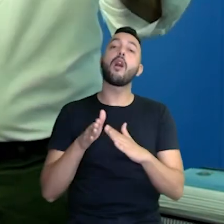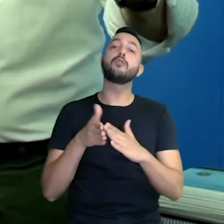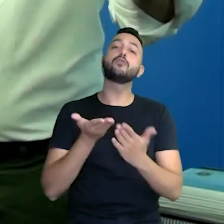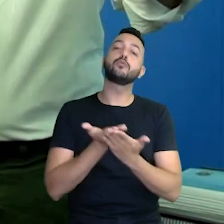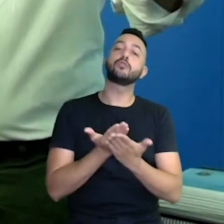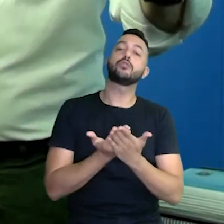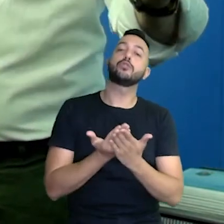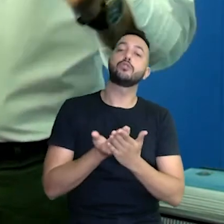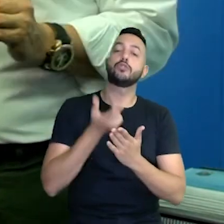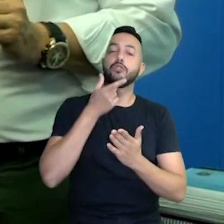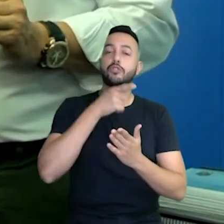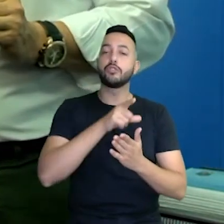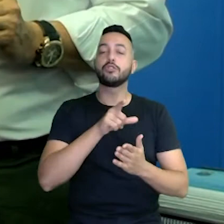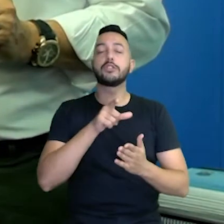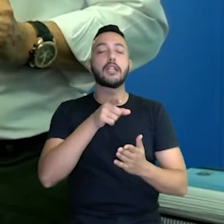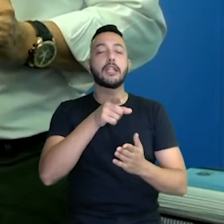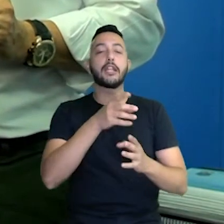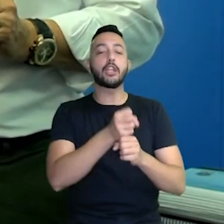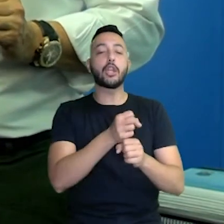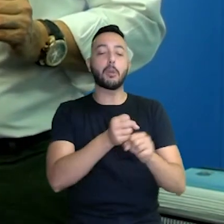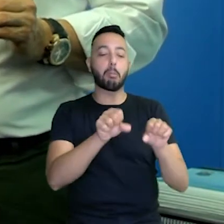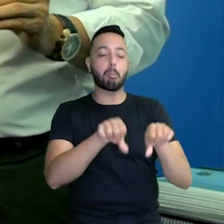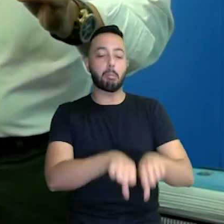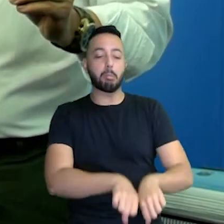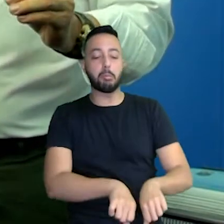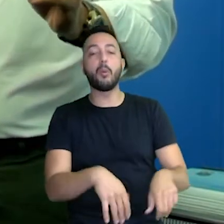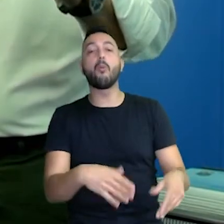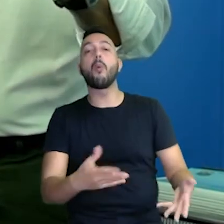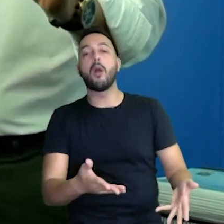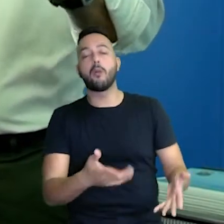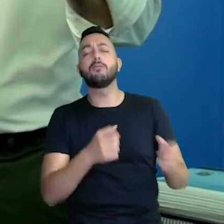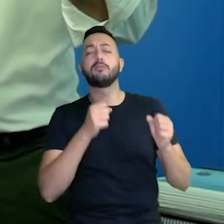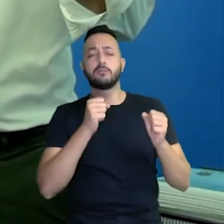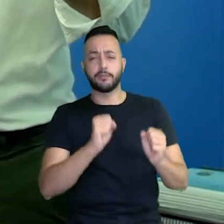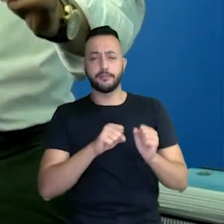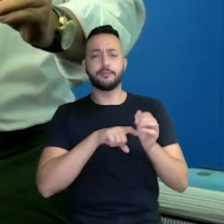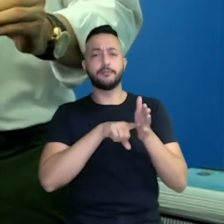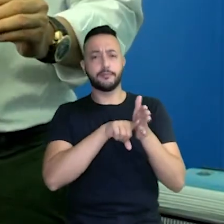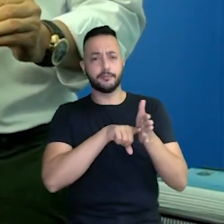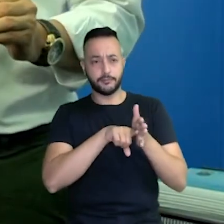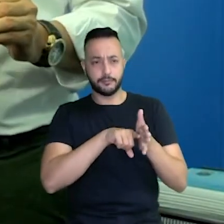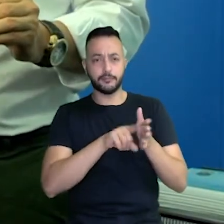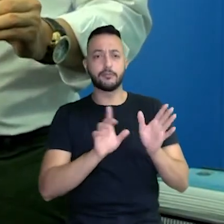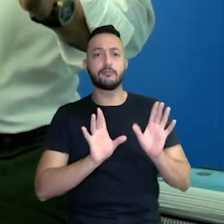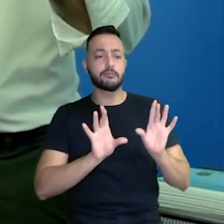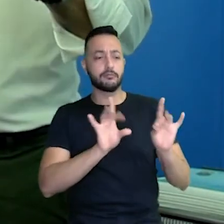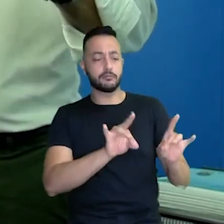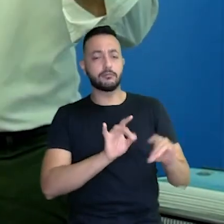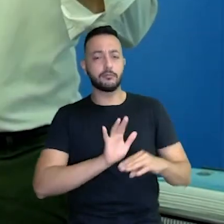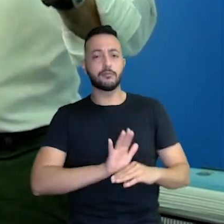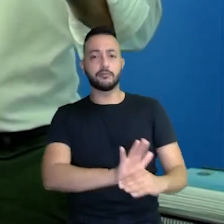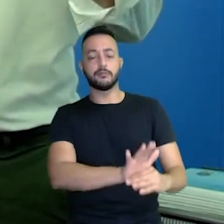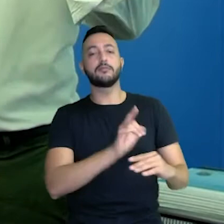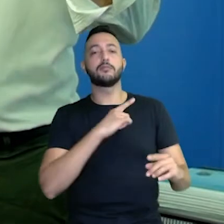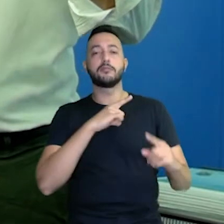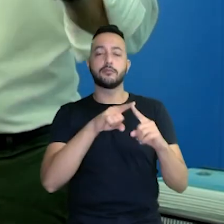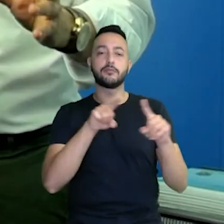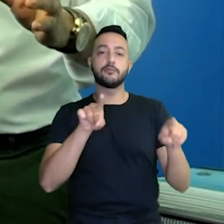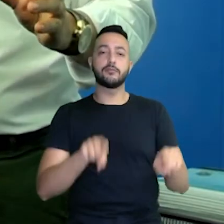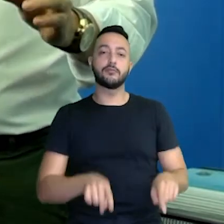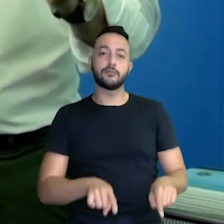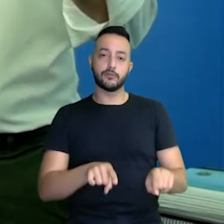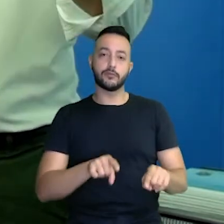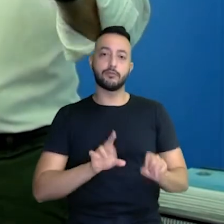está o rendimento baixo. Nós poderemos fazermos aí a intervenção, já temos um projeto de